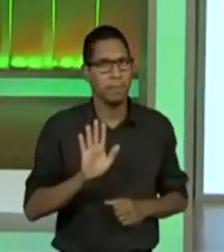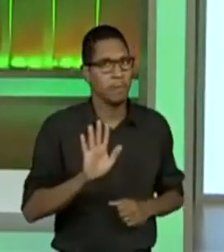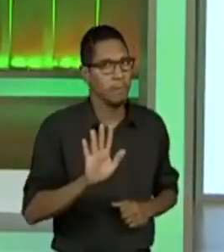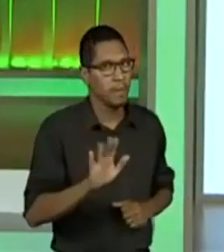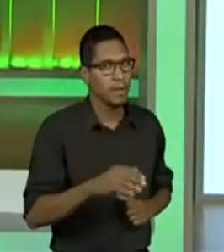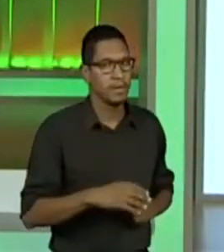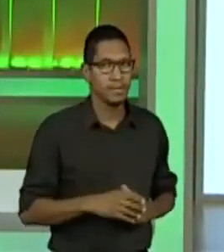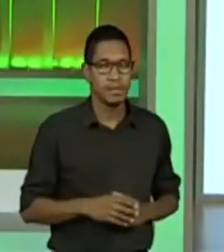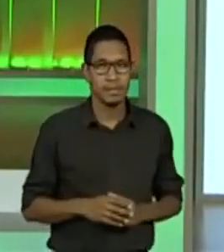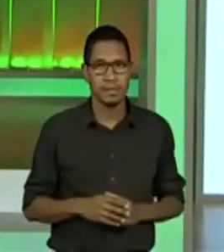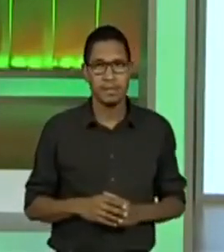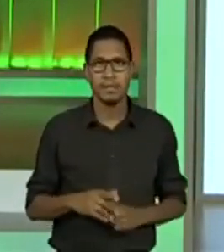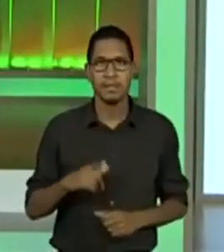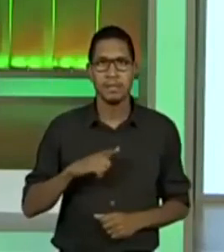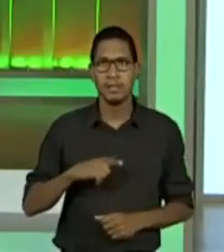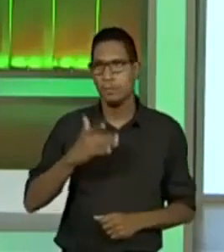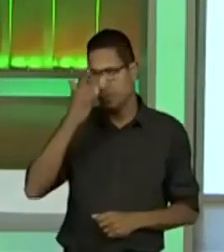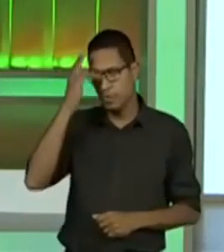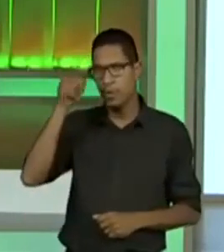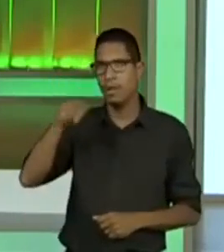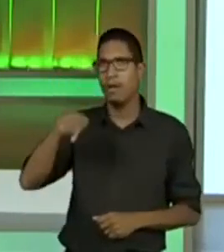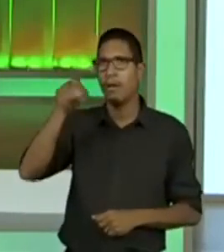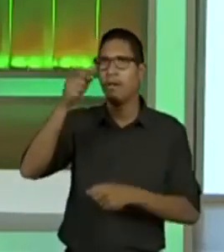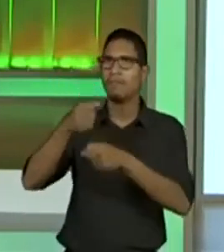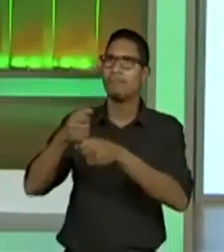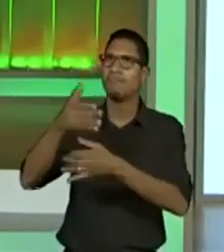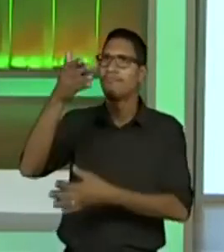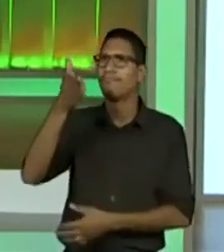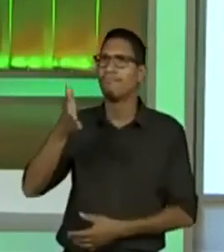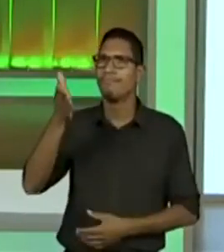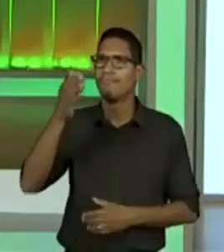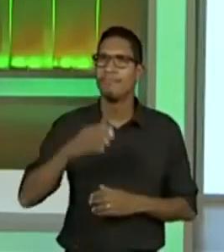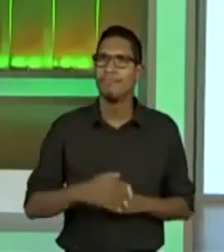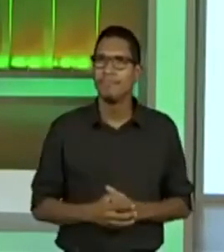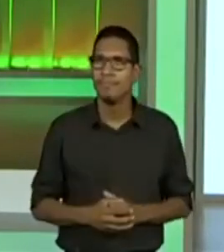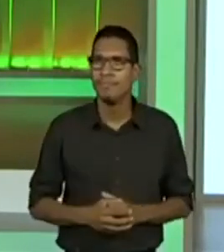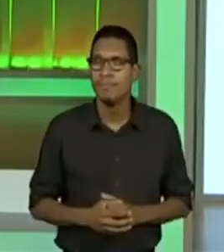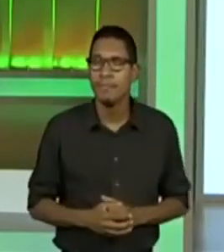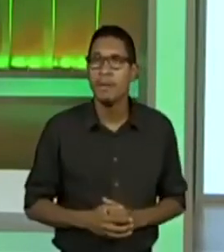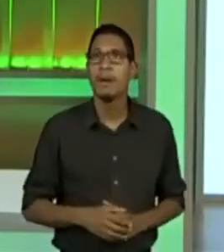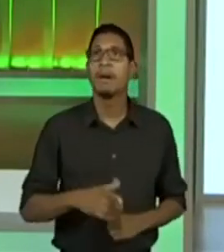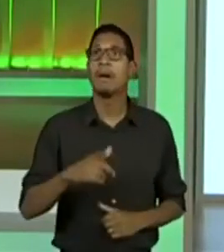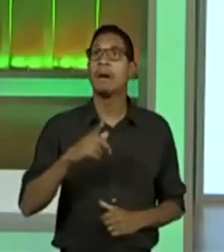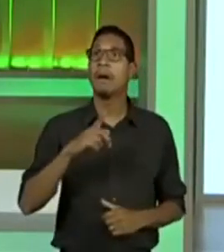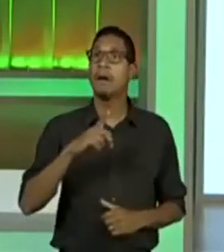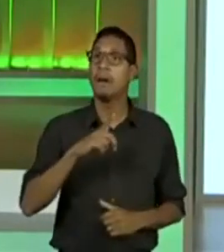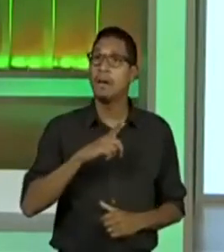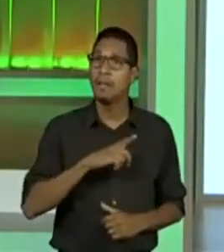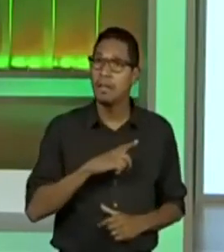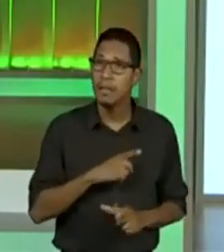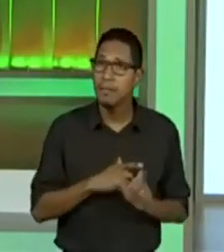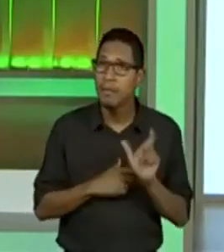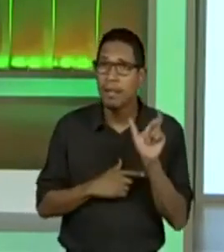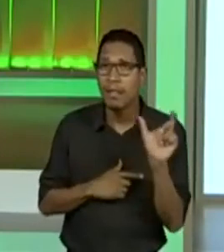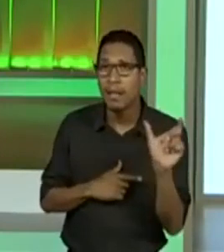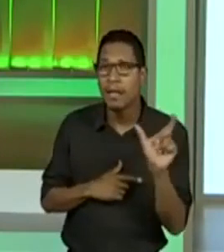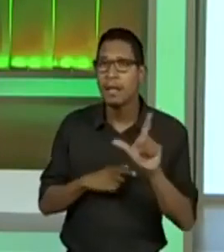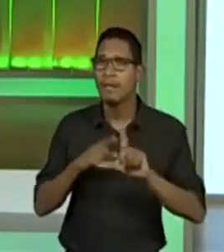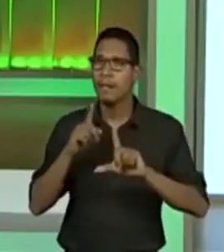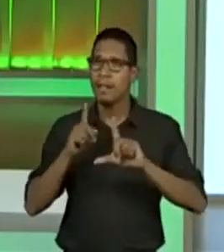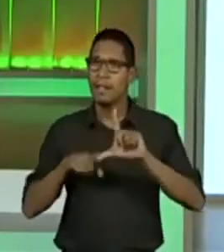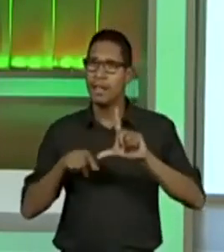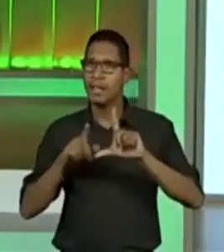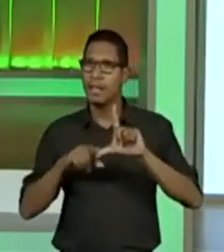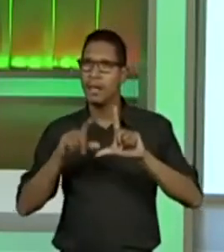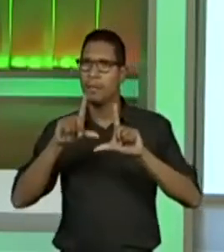já tem uma galera aqui colocando. Vamos agora... Ih, tem palavra com letra... Min...